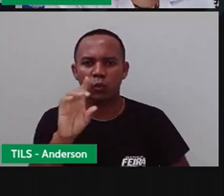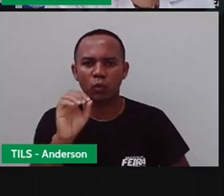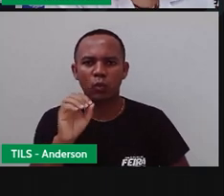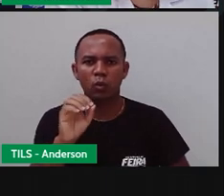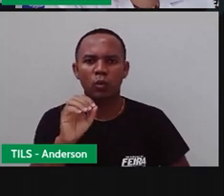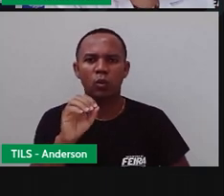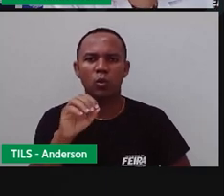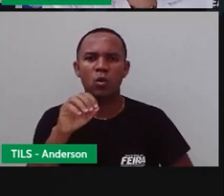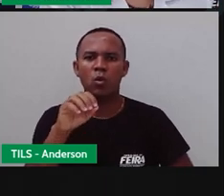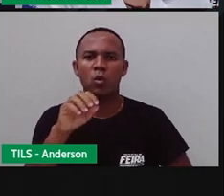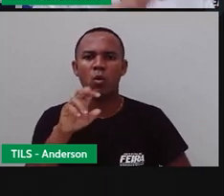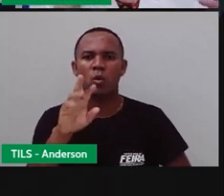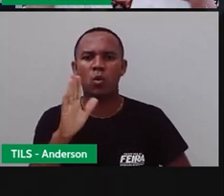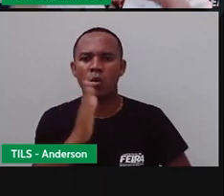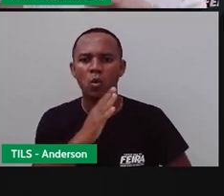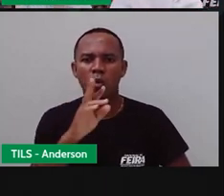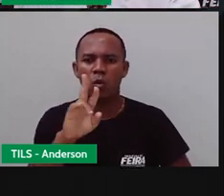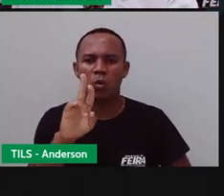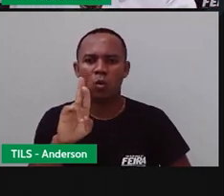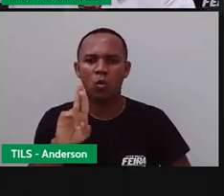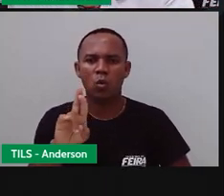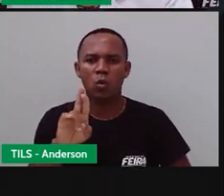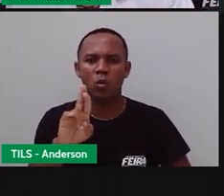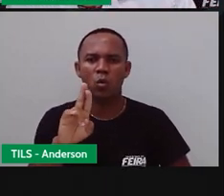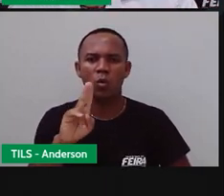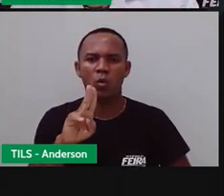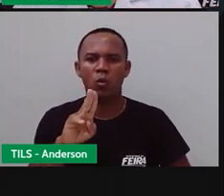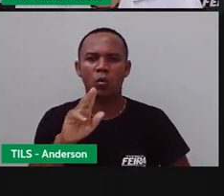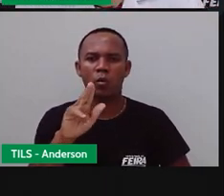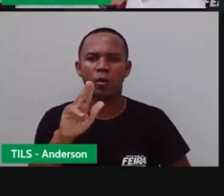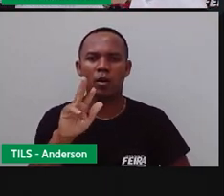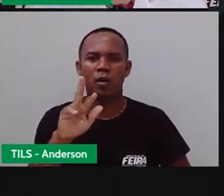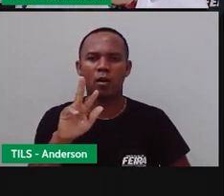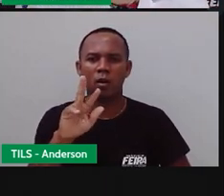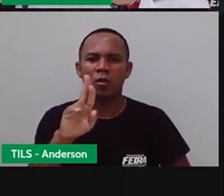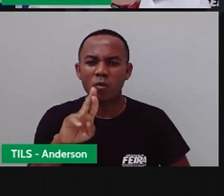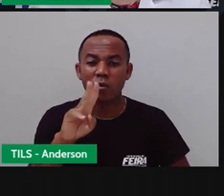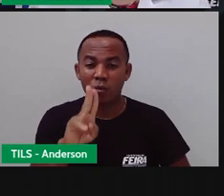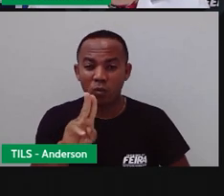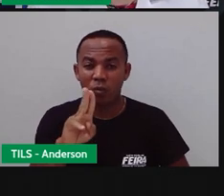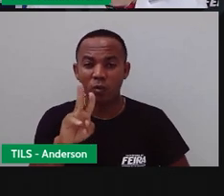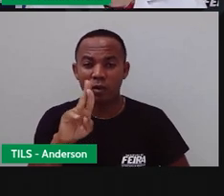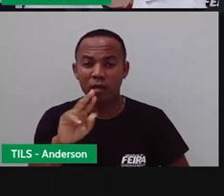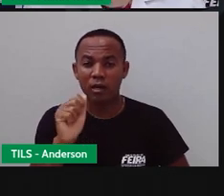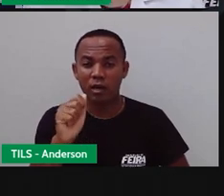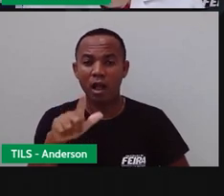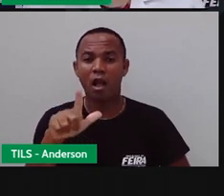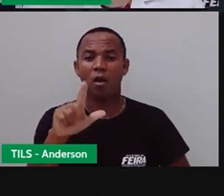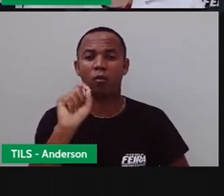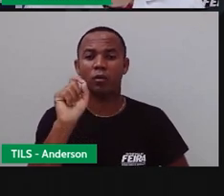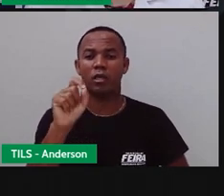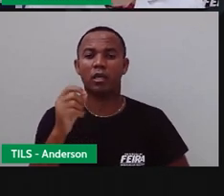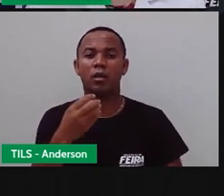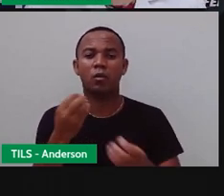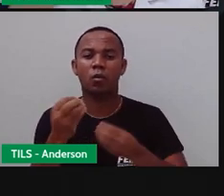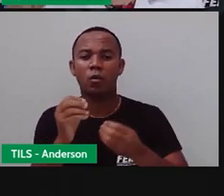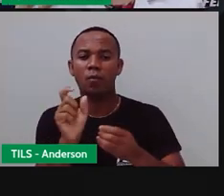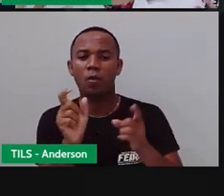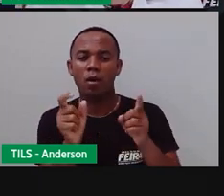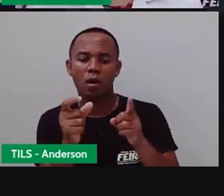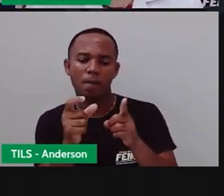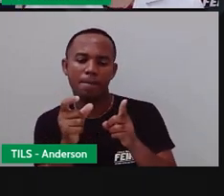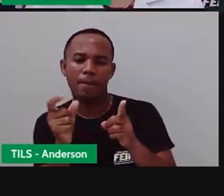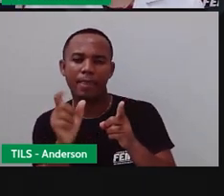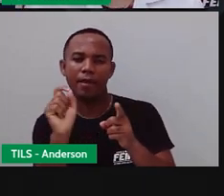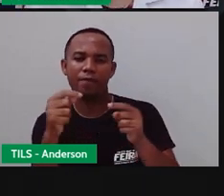campo e do quê? Pra cidade. Momento em que as pessoas mudam para a cidade e começam